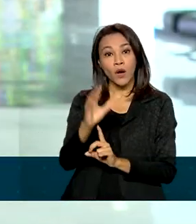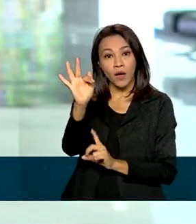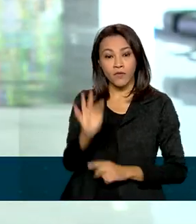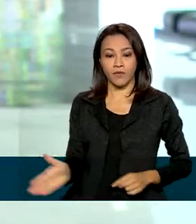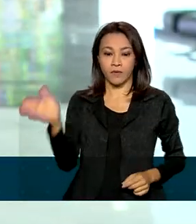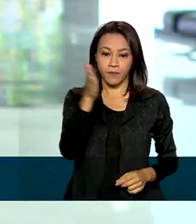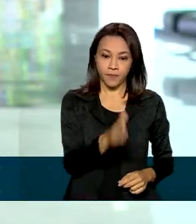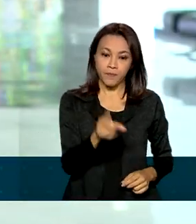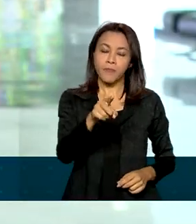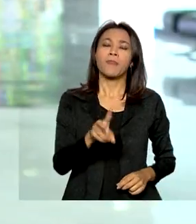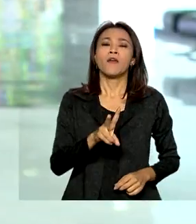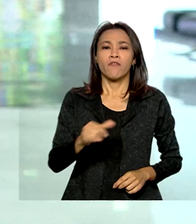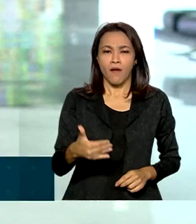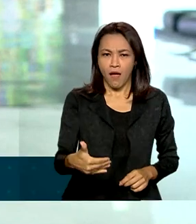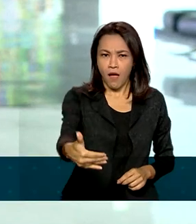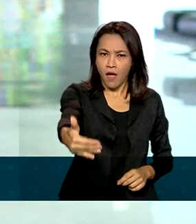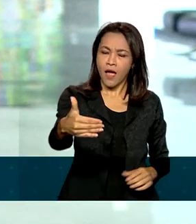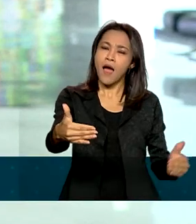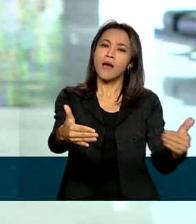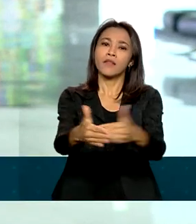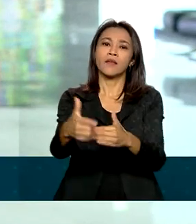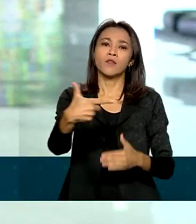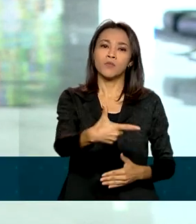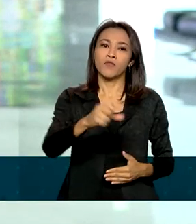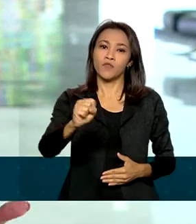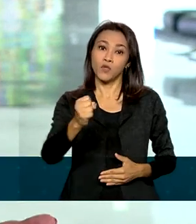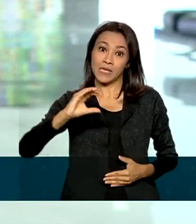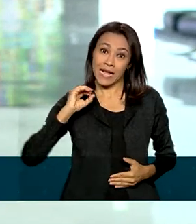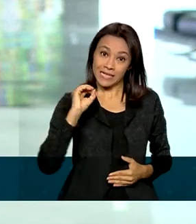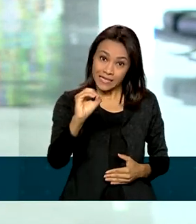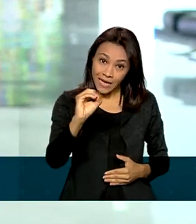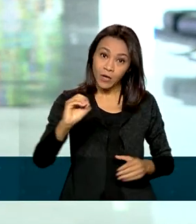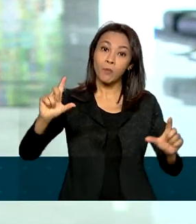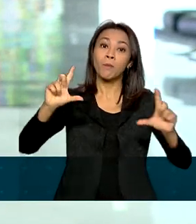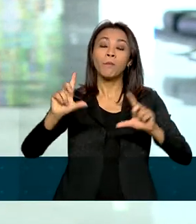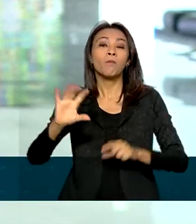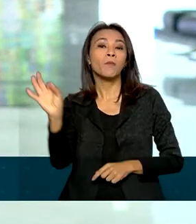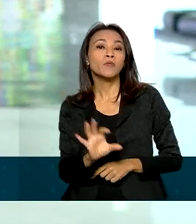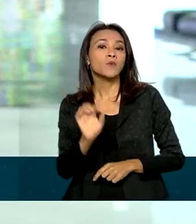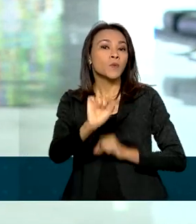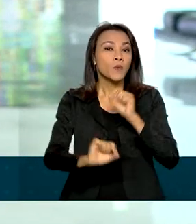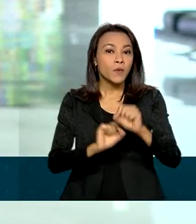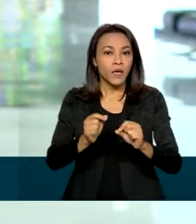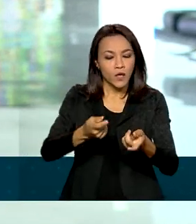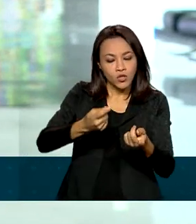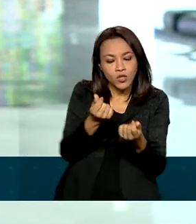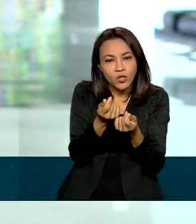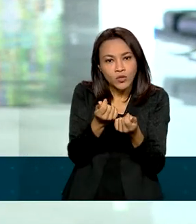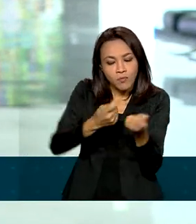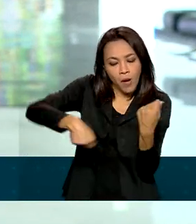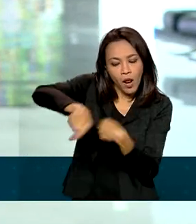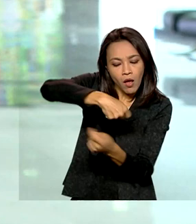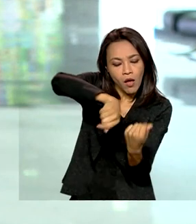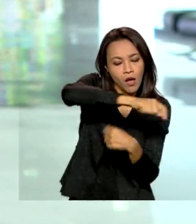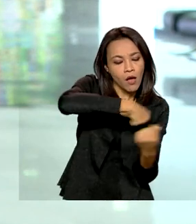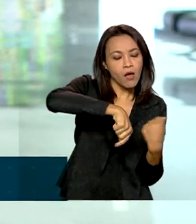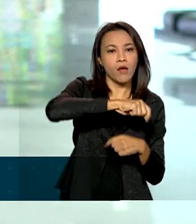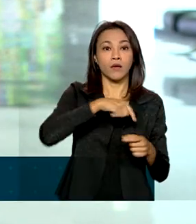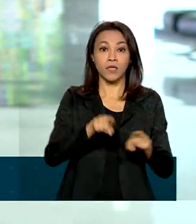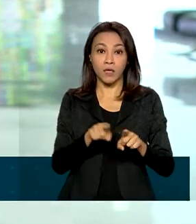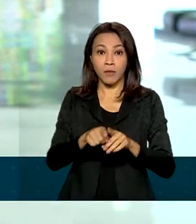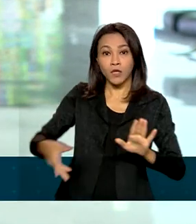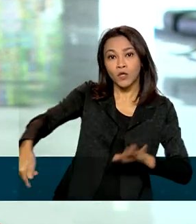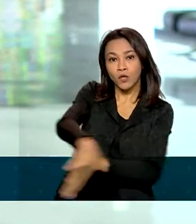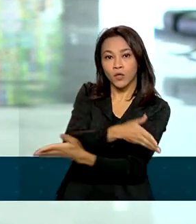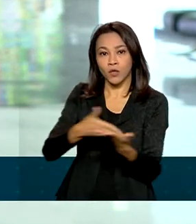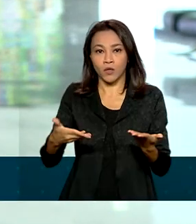reduzir a 0% até 2028 o imposto sobre operações financeiras, o IOF, sobre as operações de câmbio.